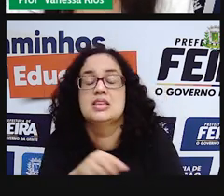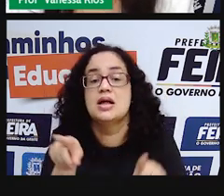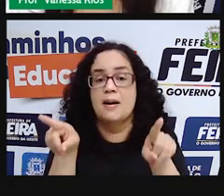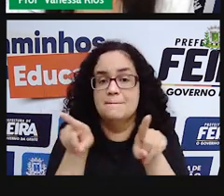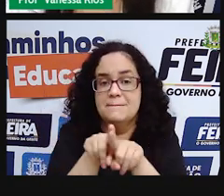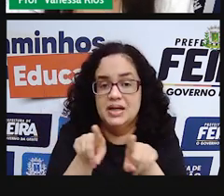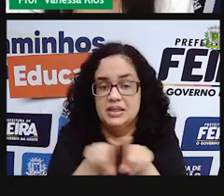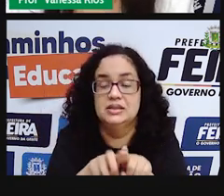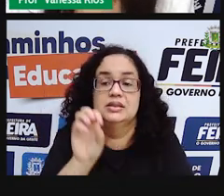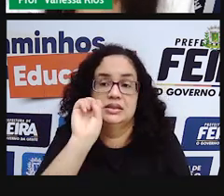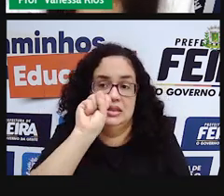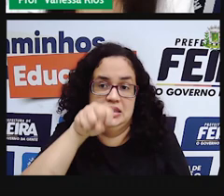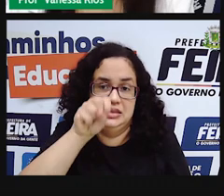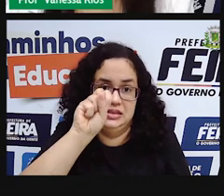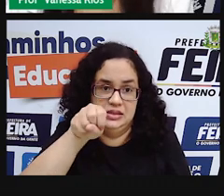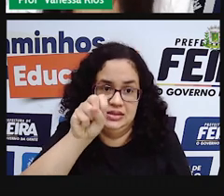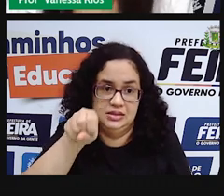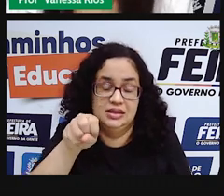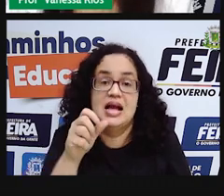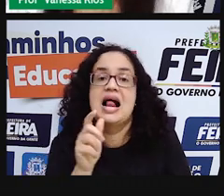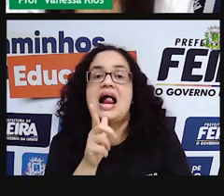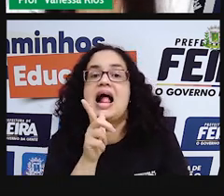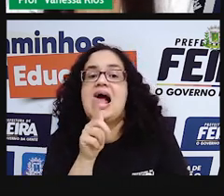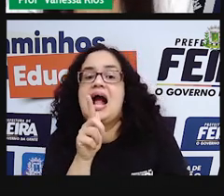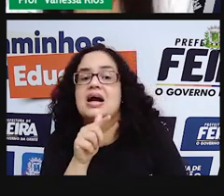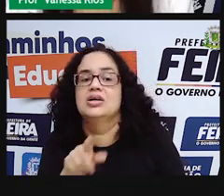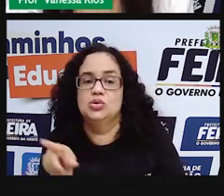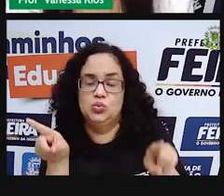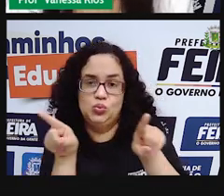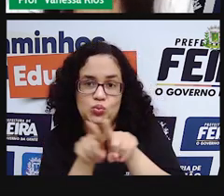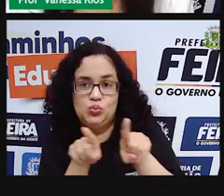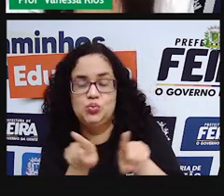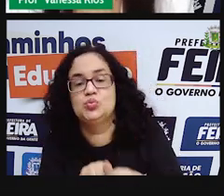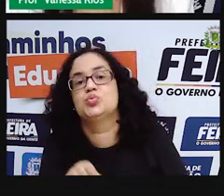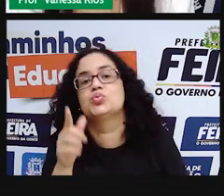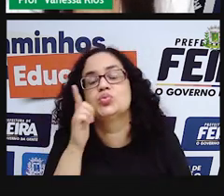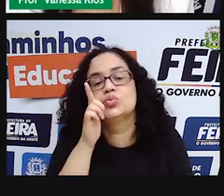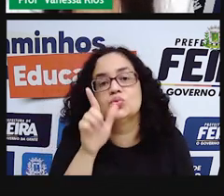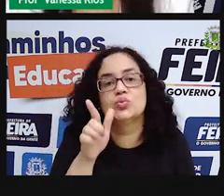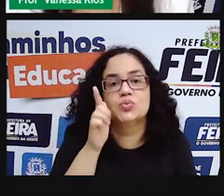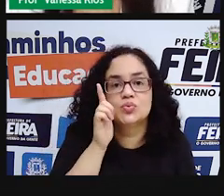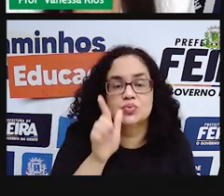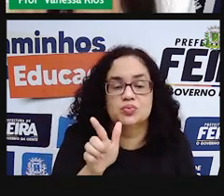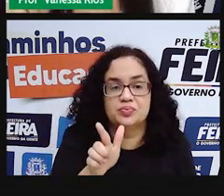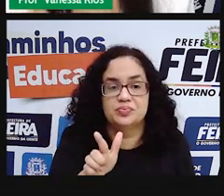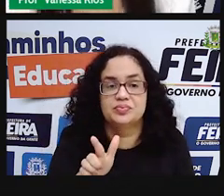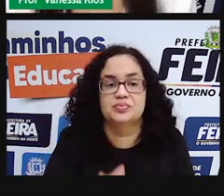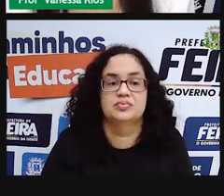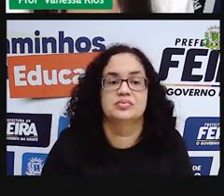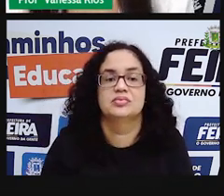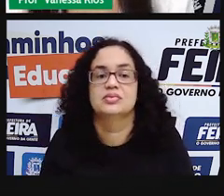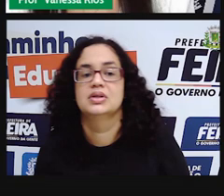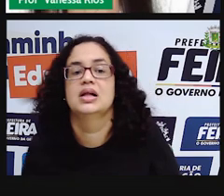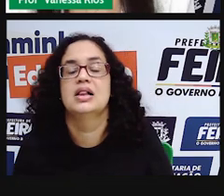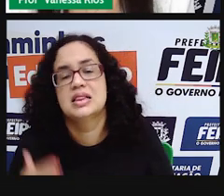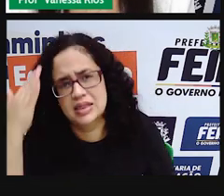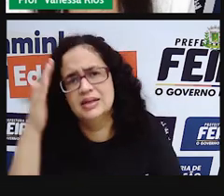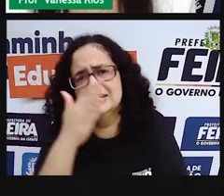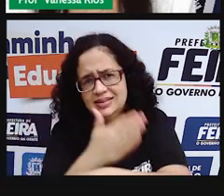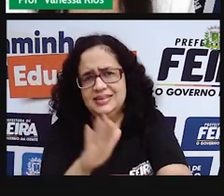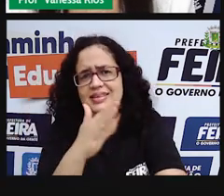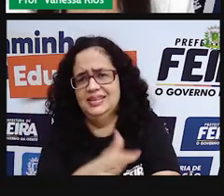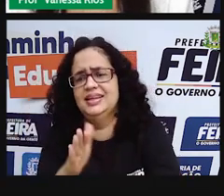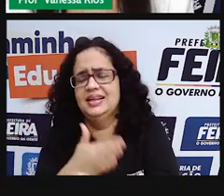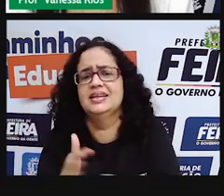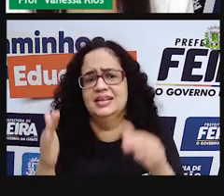Também, não é? Sim, a água também foi capaz de passar pelo material. Tentem aí em casa com outros